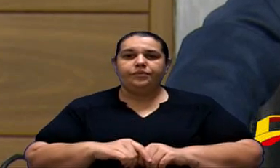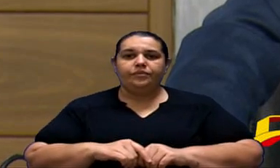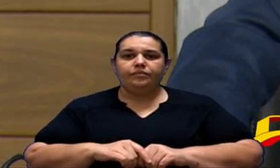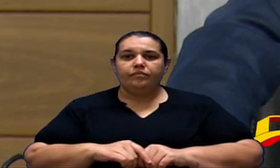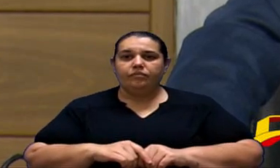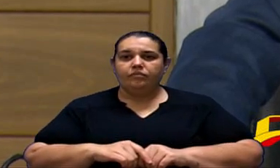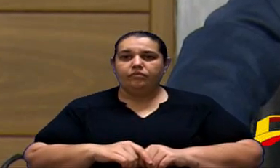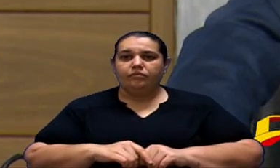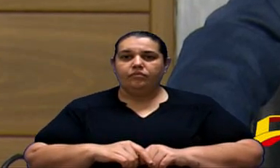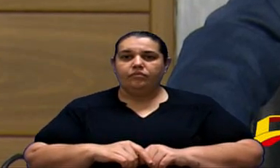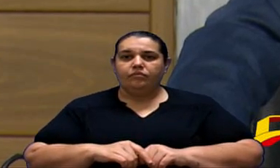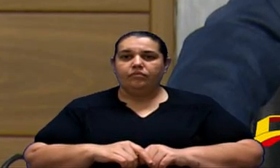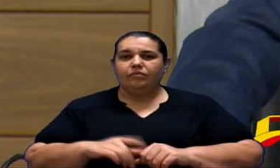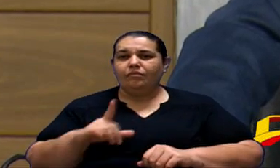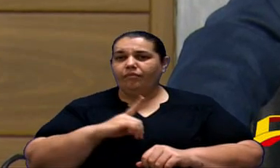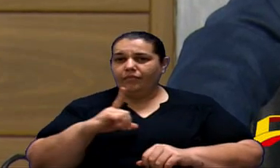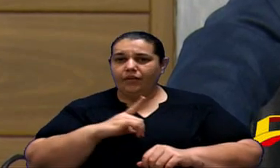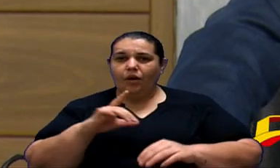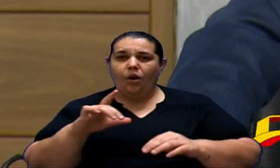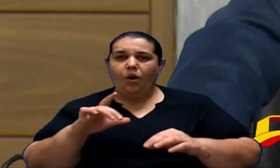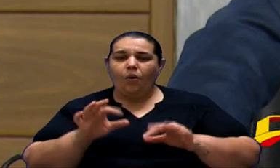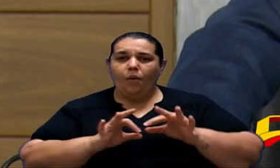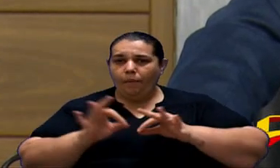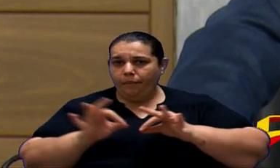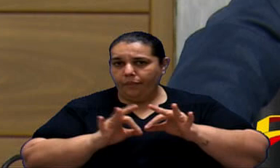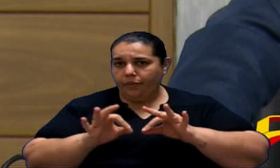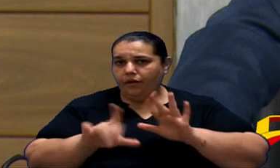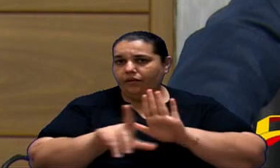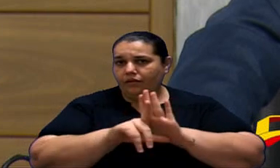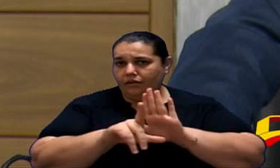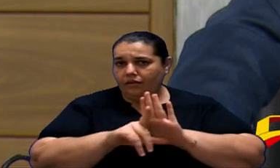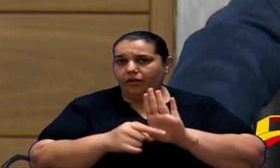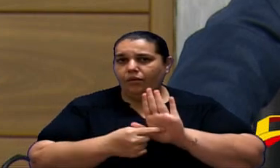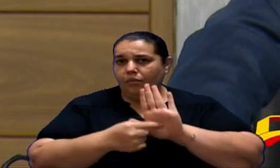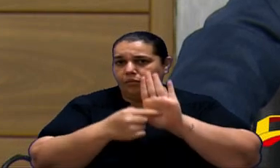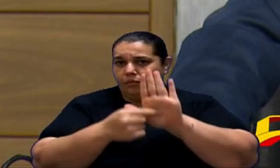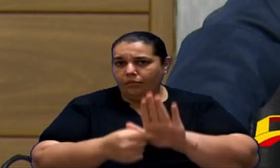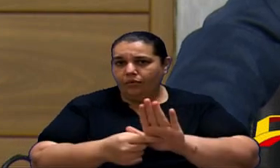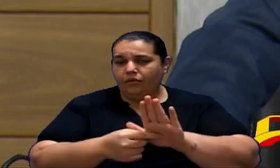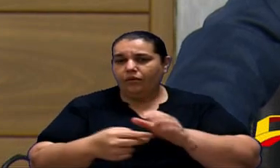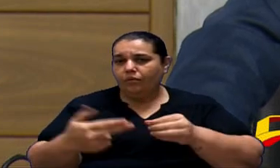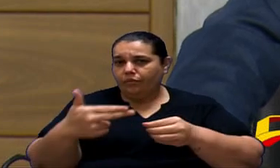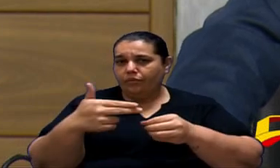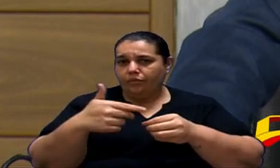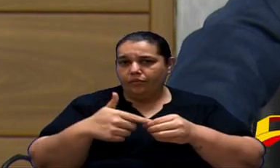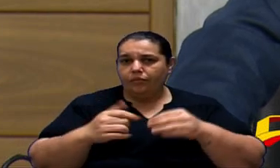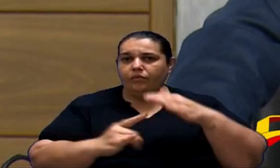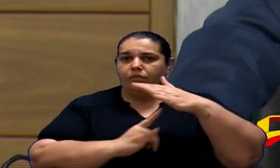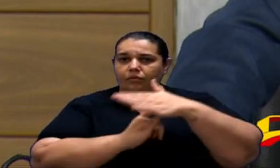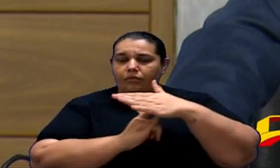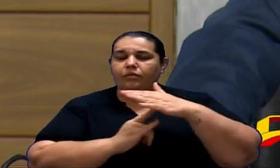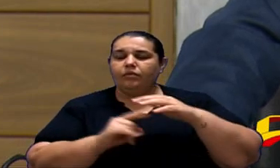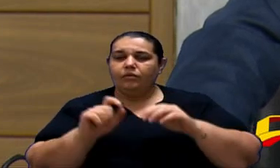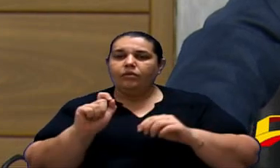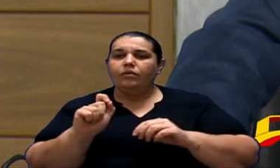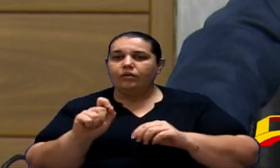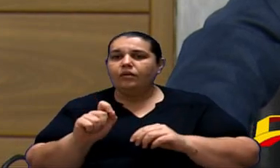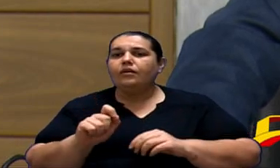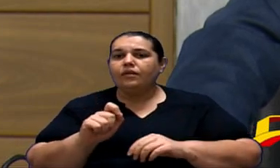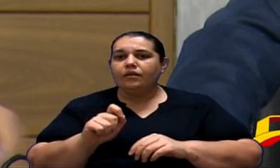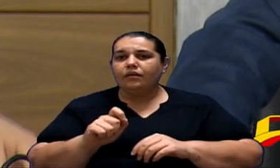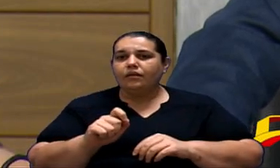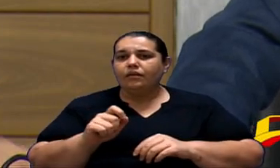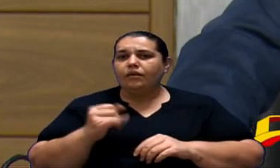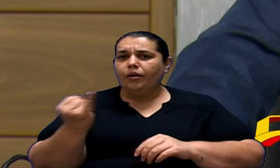Você Tem um Projeto Aqui Também De Transparência No Poço Você Tem Um Projeto Até